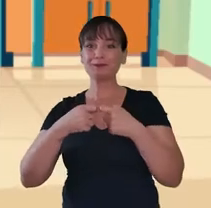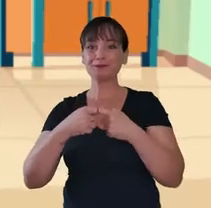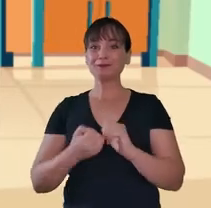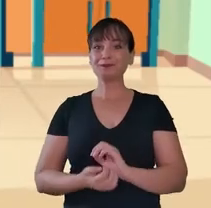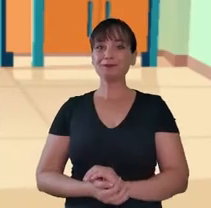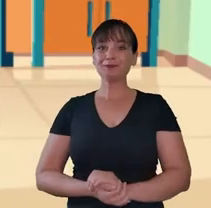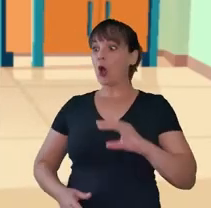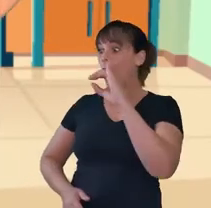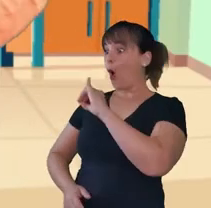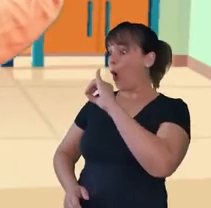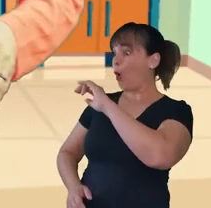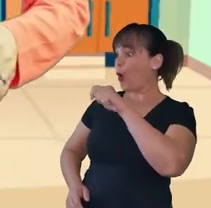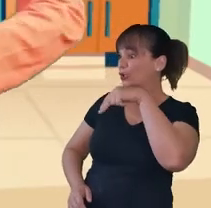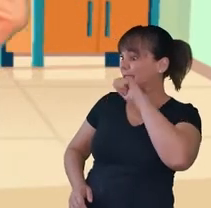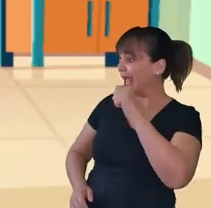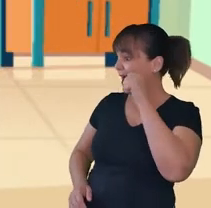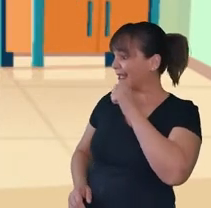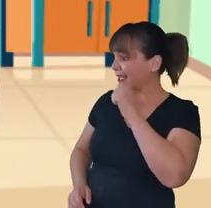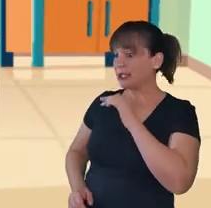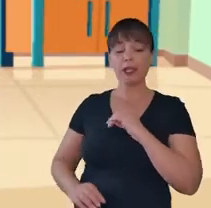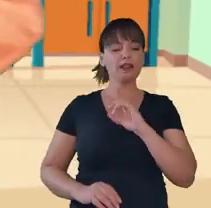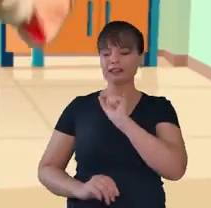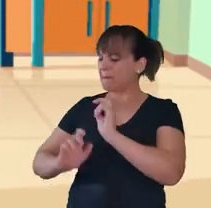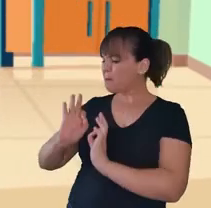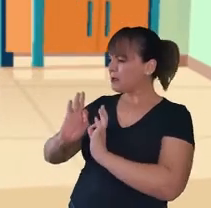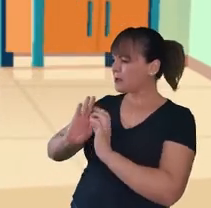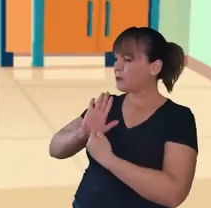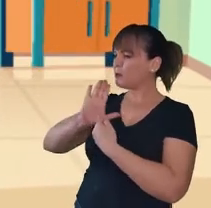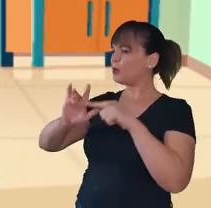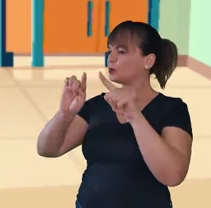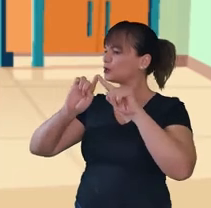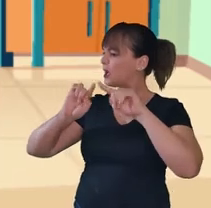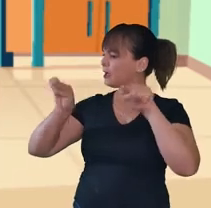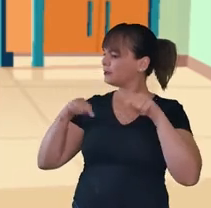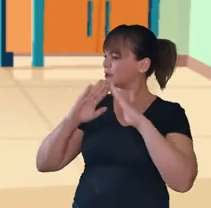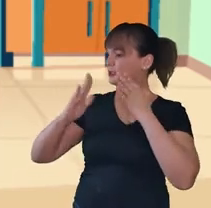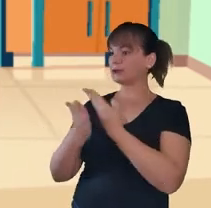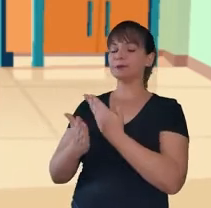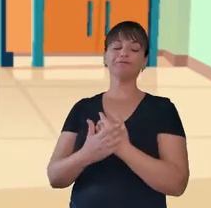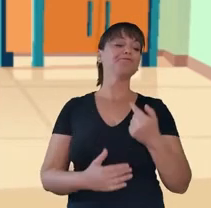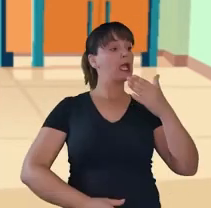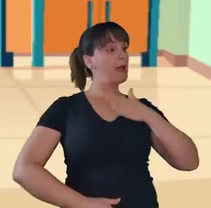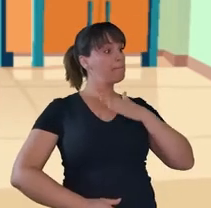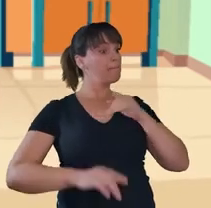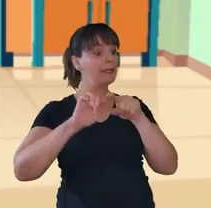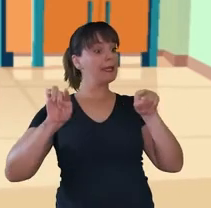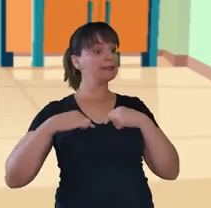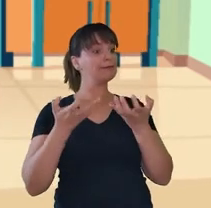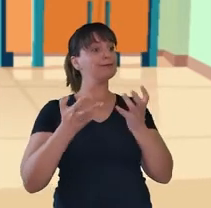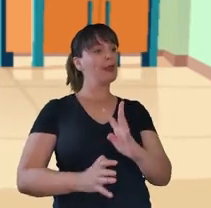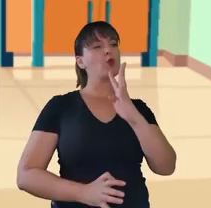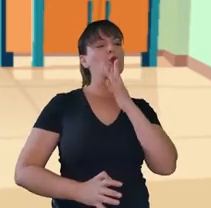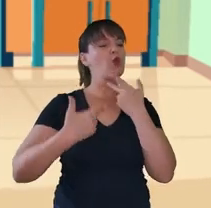Oi, Jaque. O que você está preparando para a exposição na escola? Olha, a minha turma quer conhecer objetos